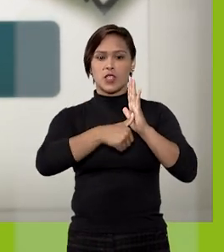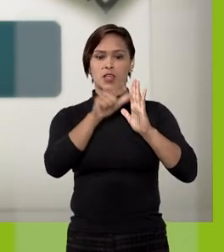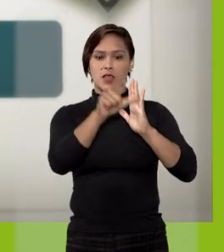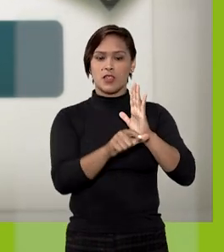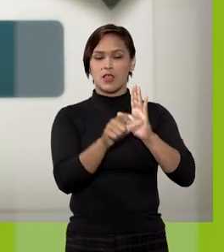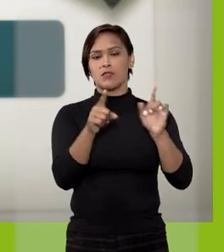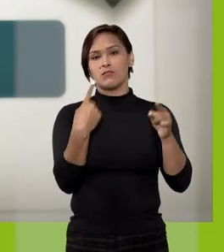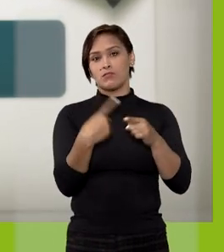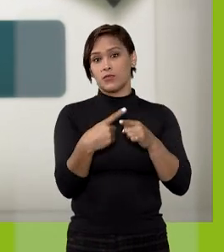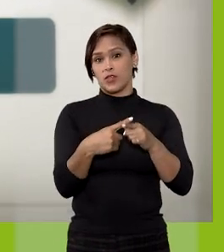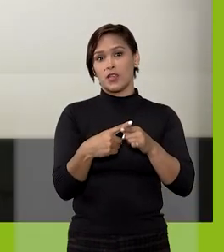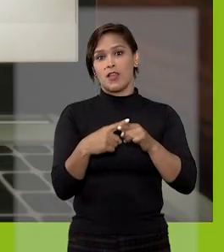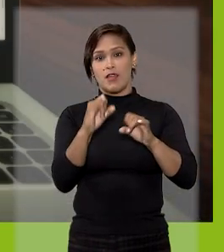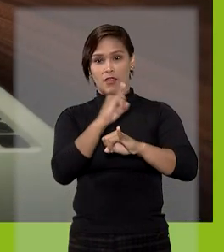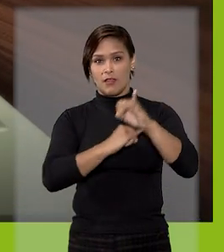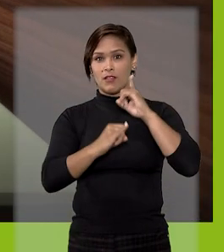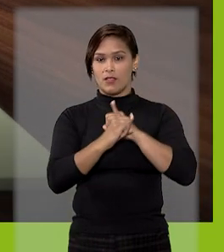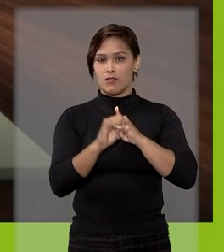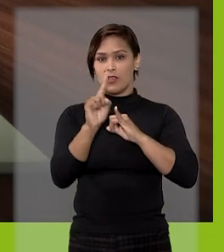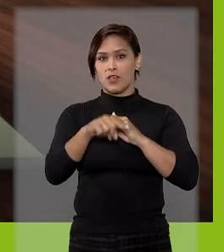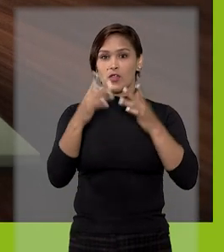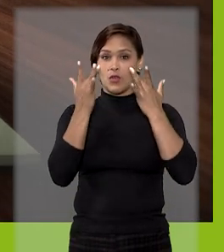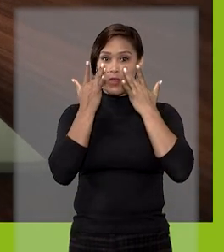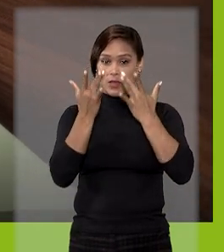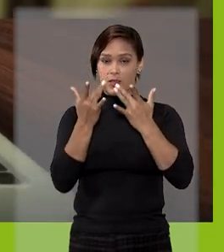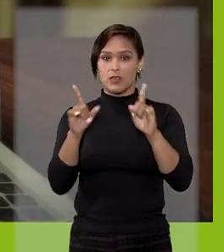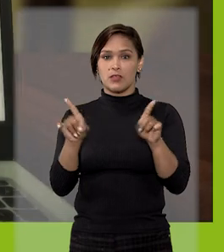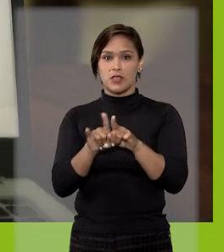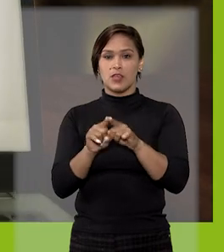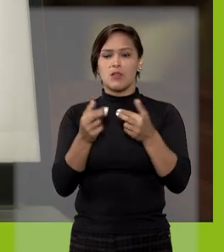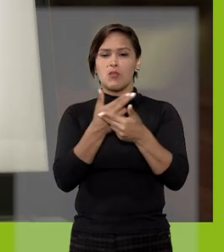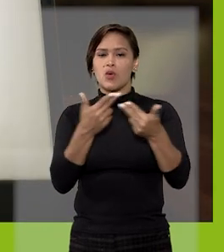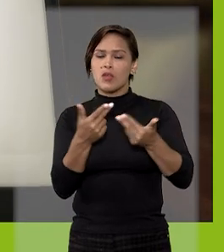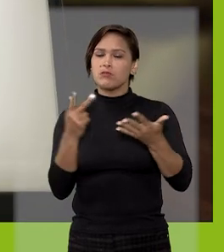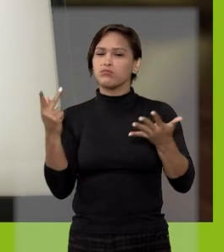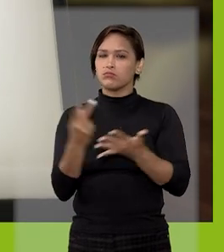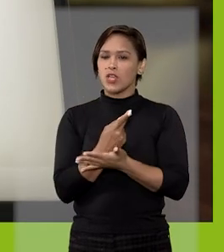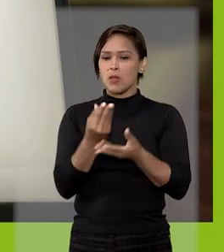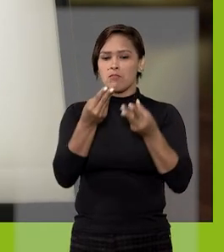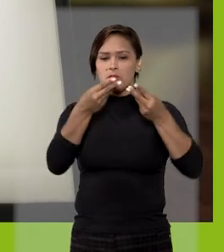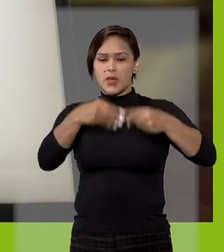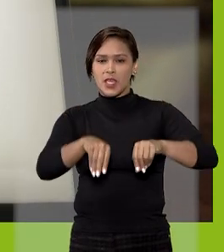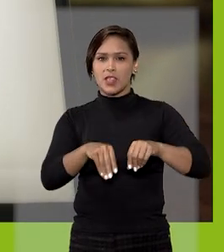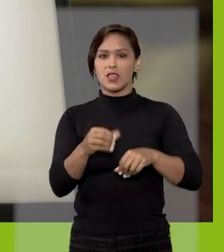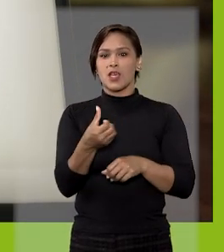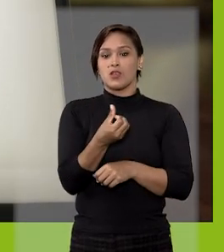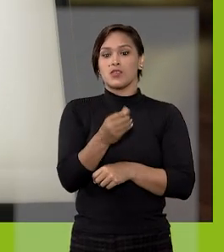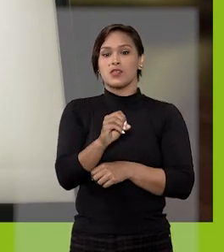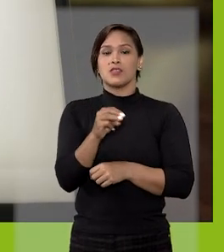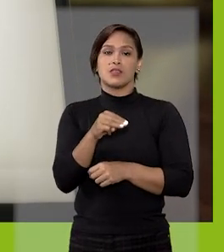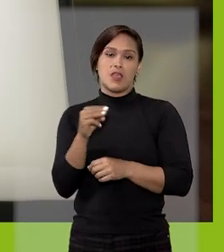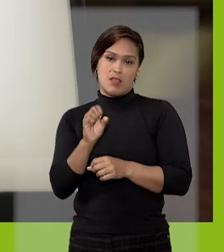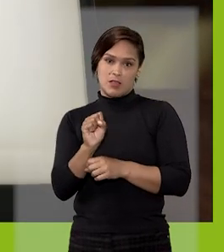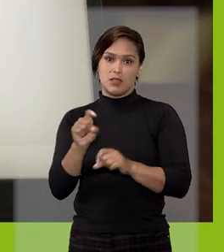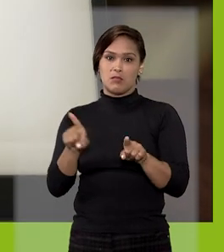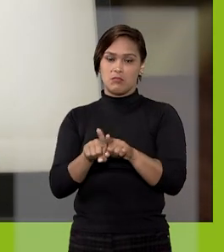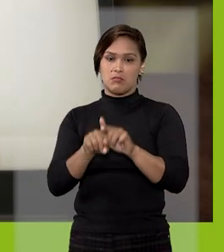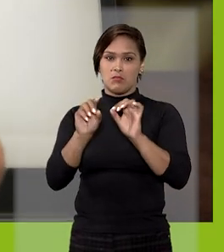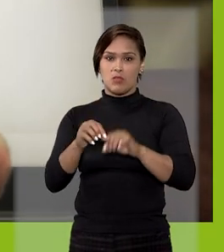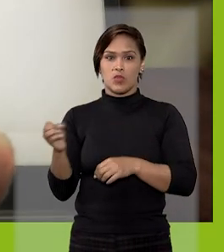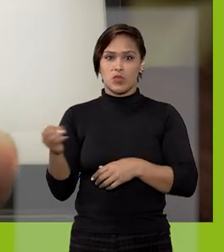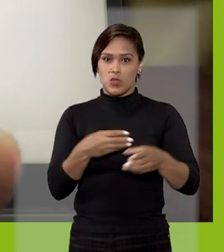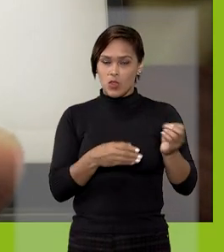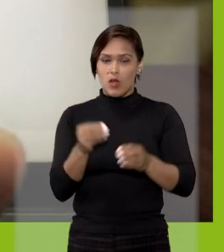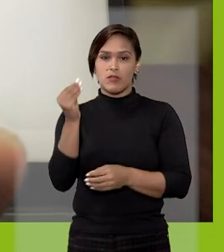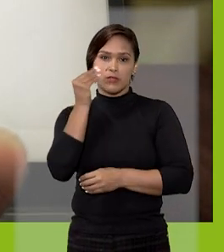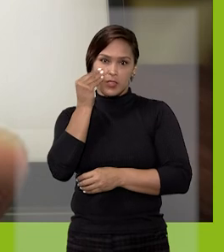dispositivo e navegador. E atenção! Se por algum motivo você perder o prazo de ativação do recurso, para uma nova